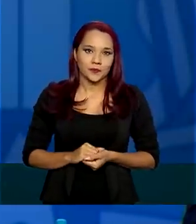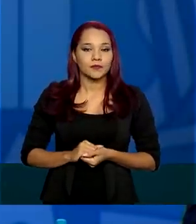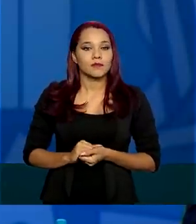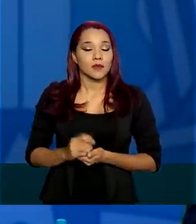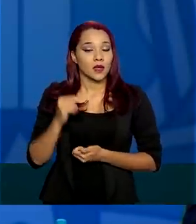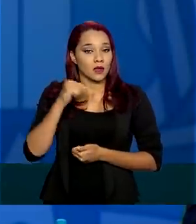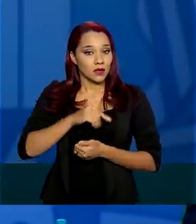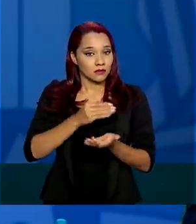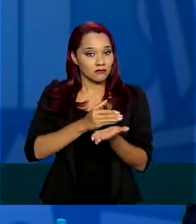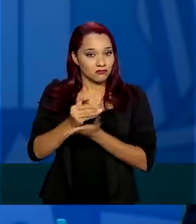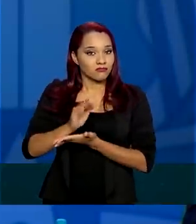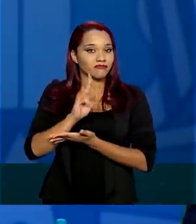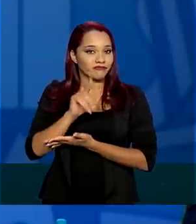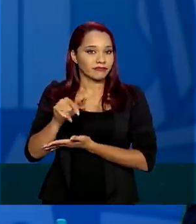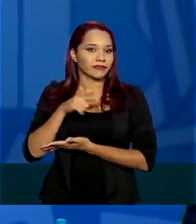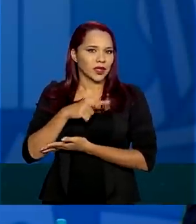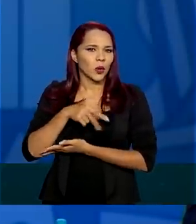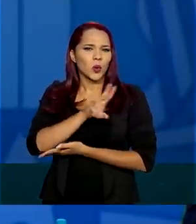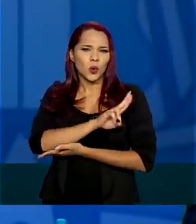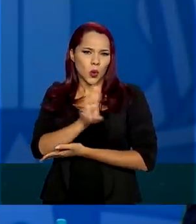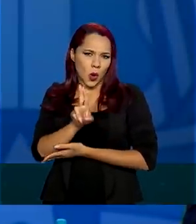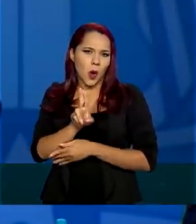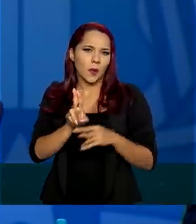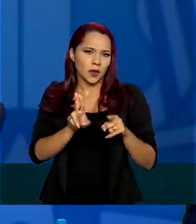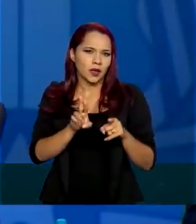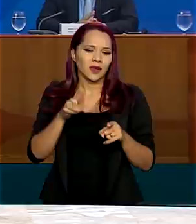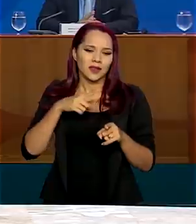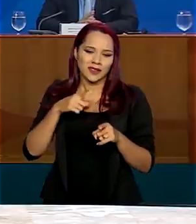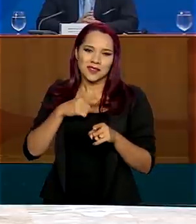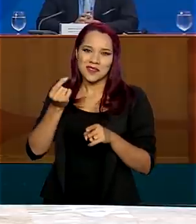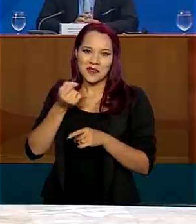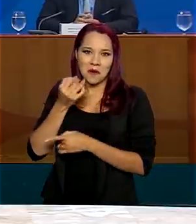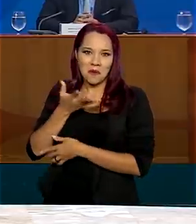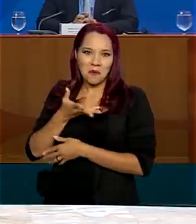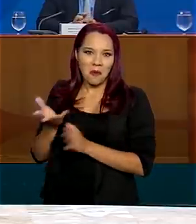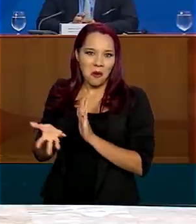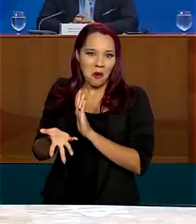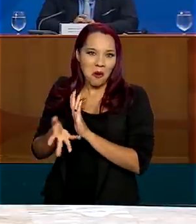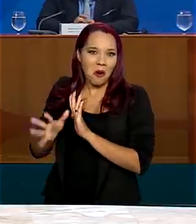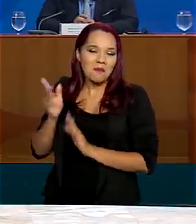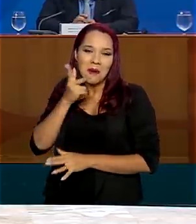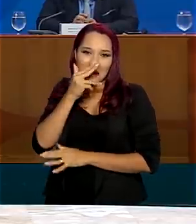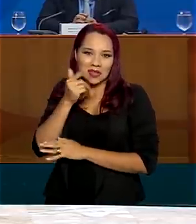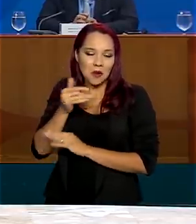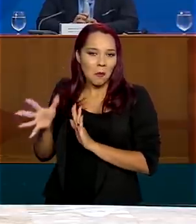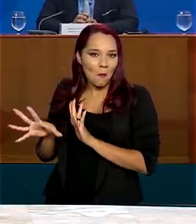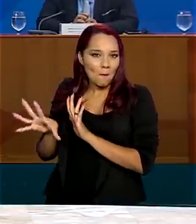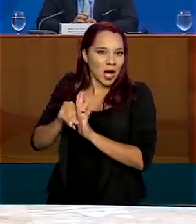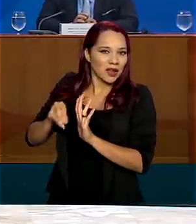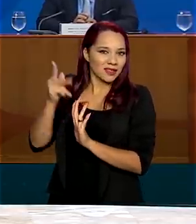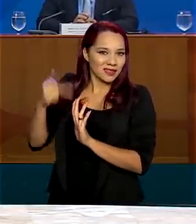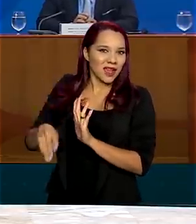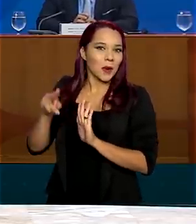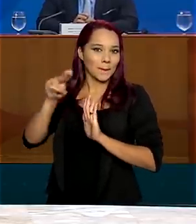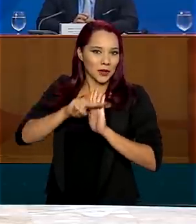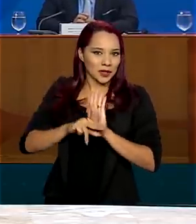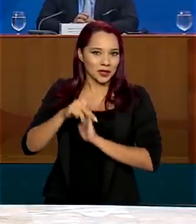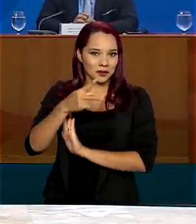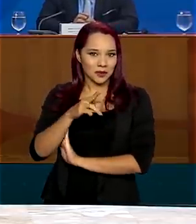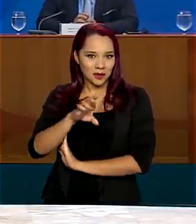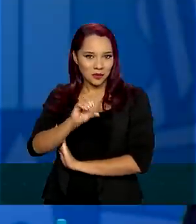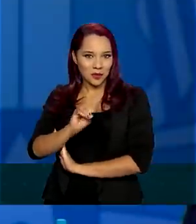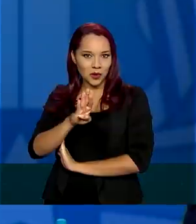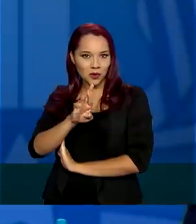Essa iniciativa deverá ter um nome, que eu roubei do ministro Tarcísio, chamado Programa ProBrasil.